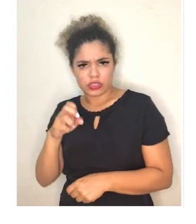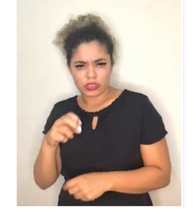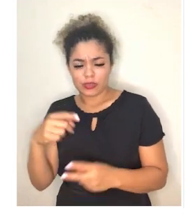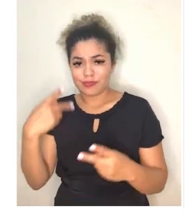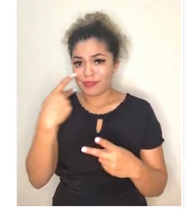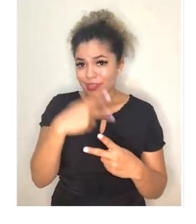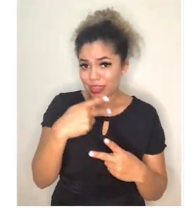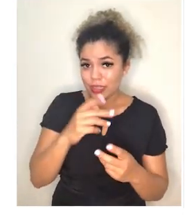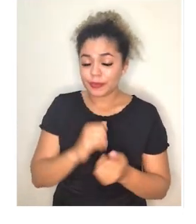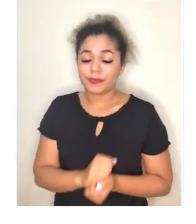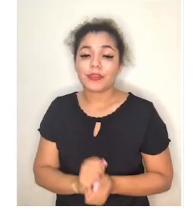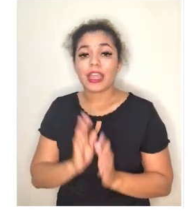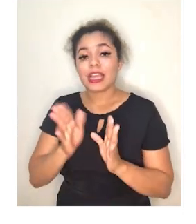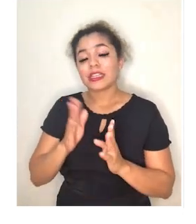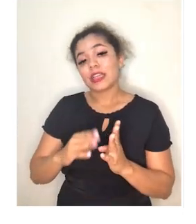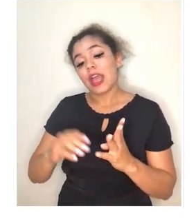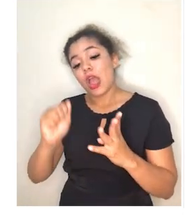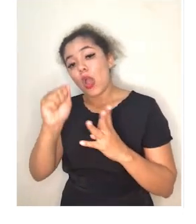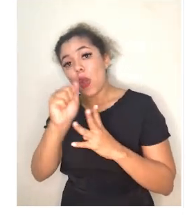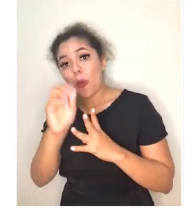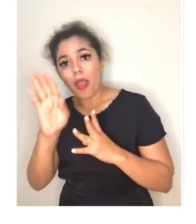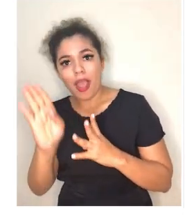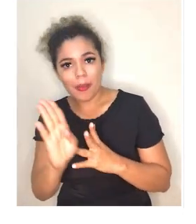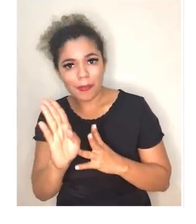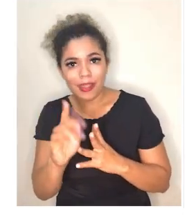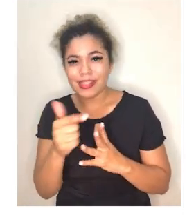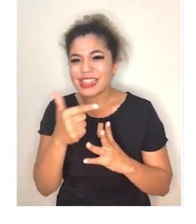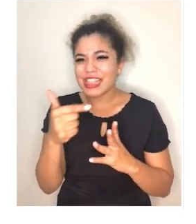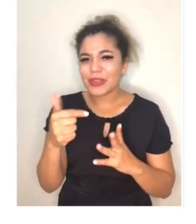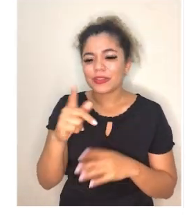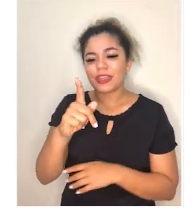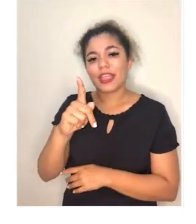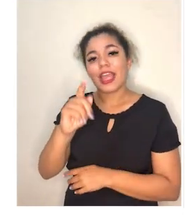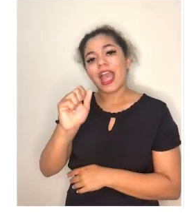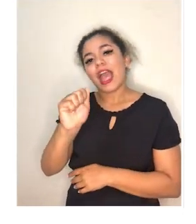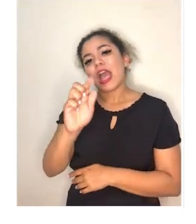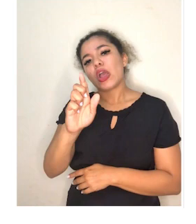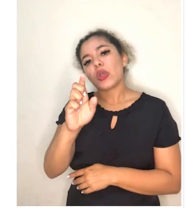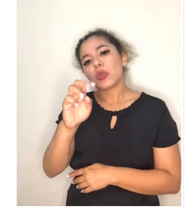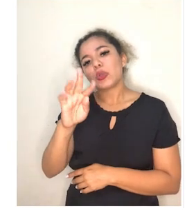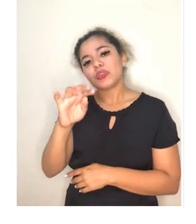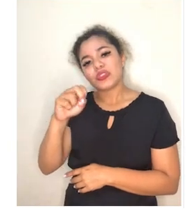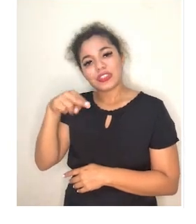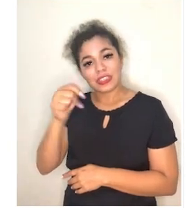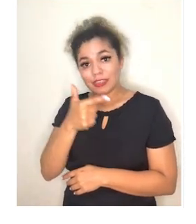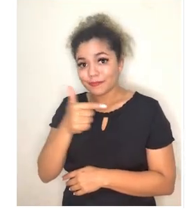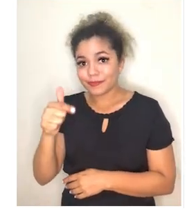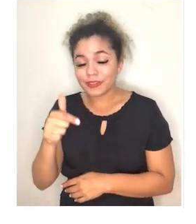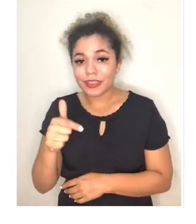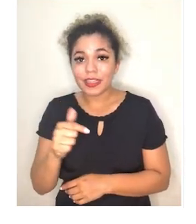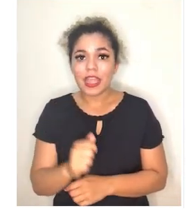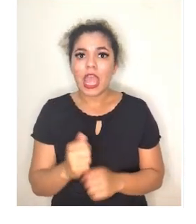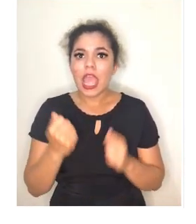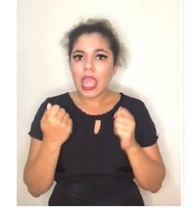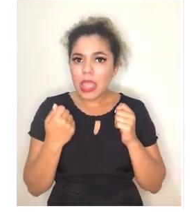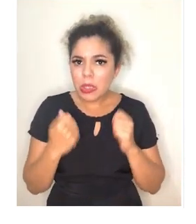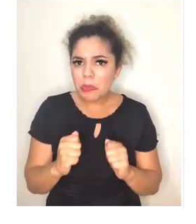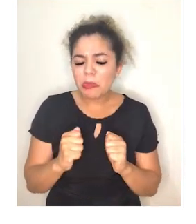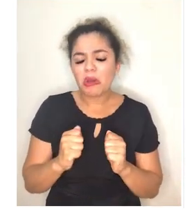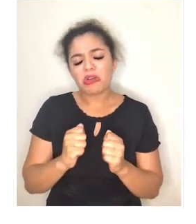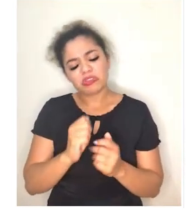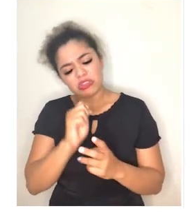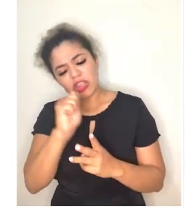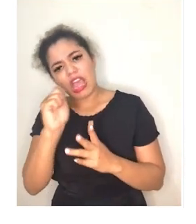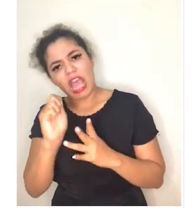A. Já o sangue AB não possui aglutininas no seu plasma. E é bem visto por todas as